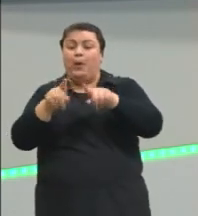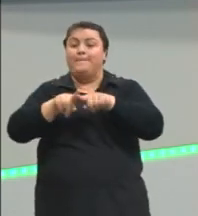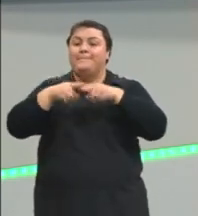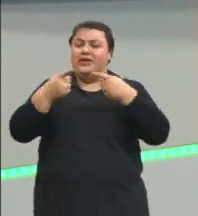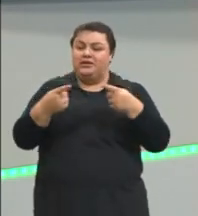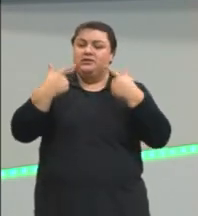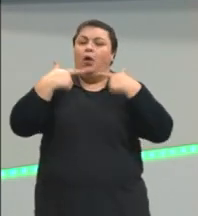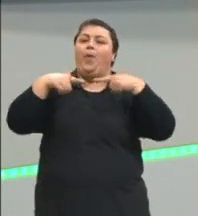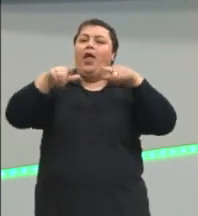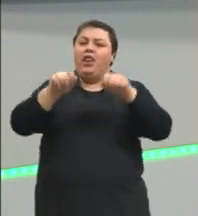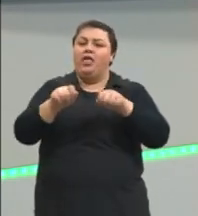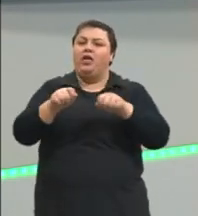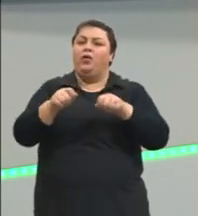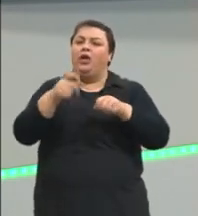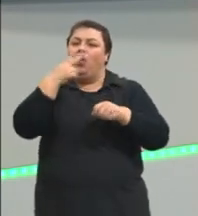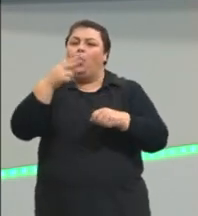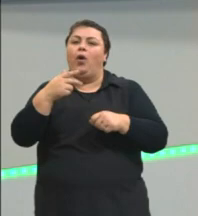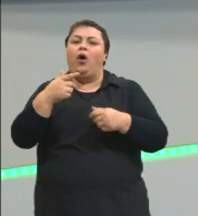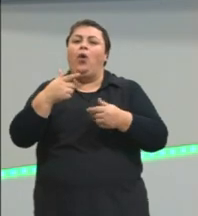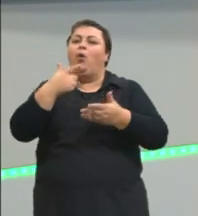tanto quanto todas as outras.